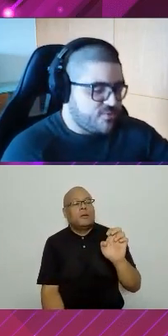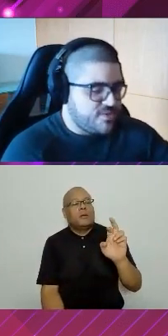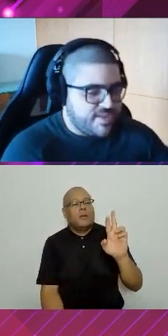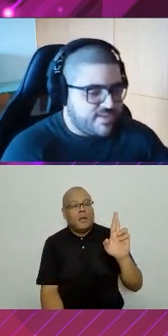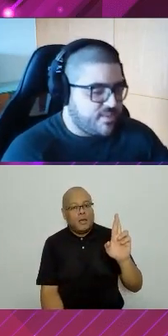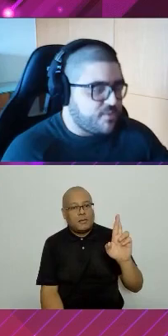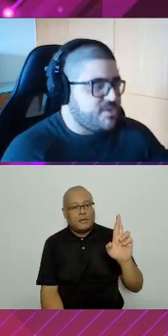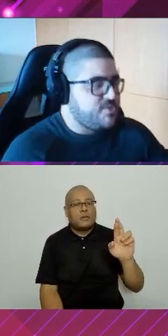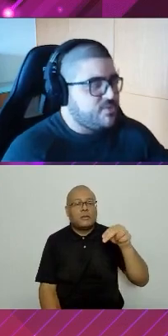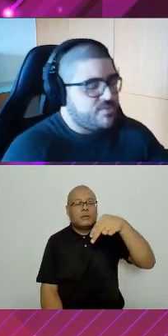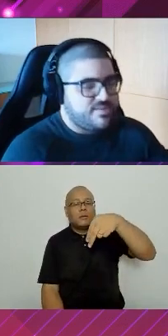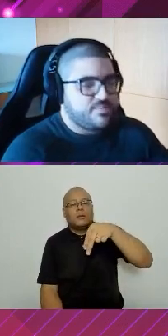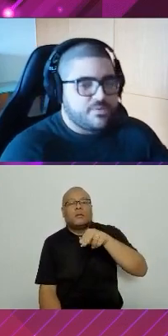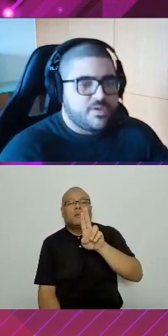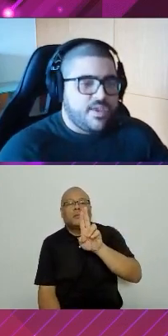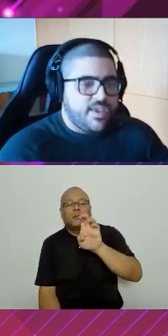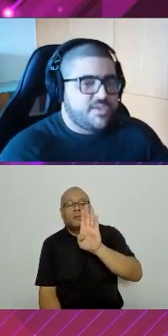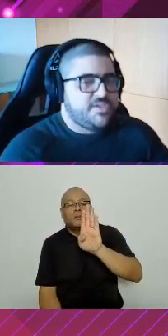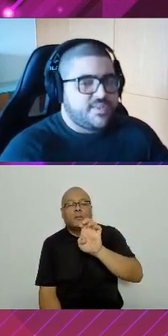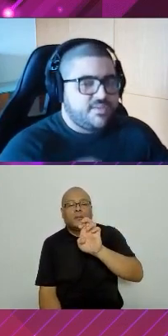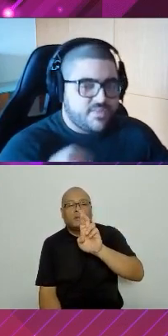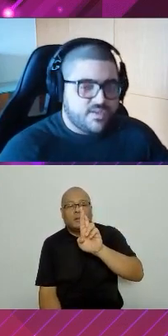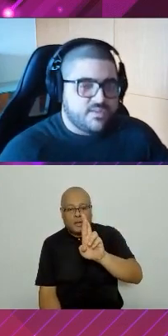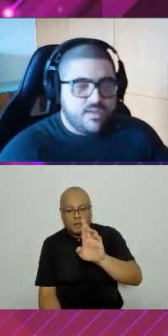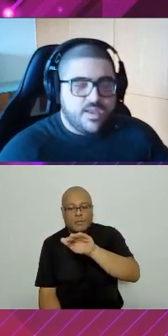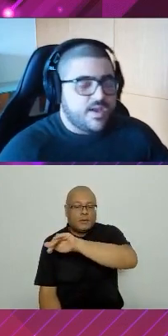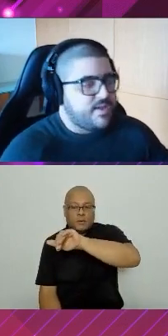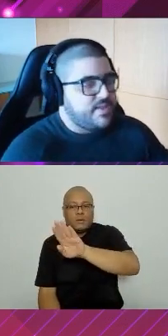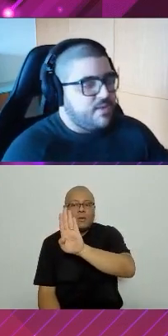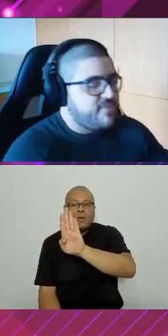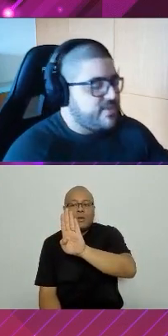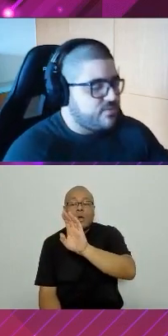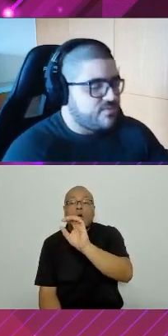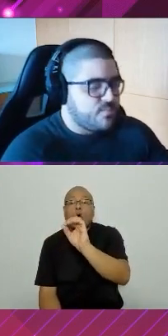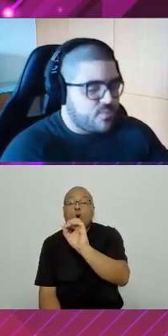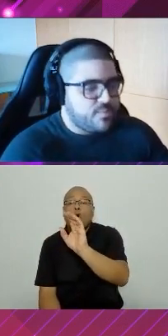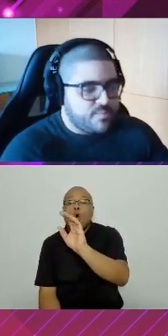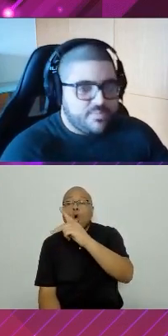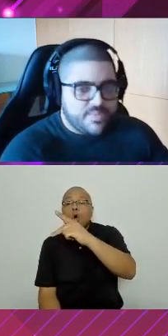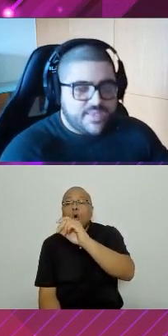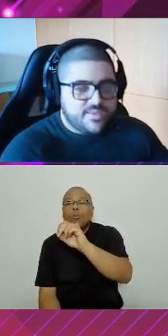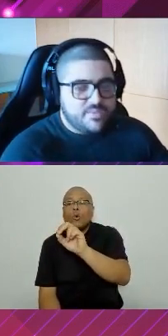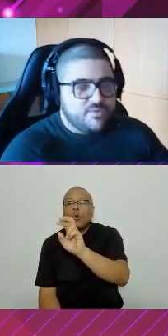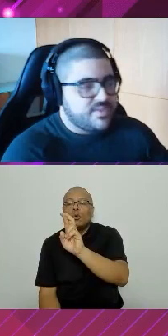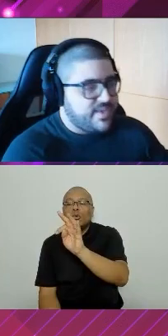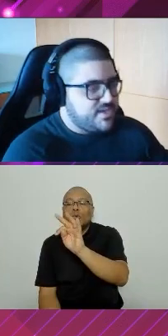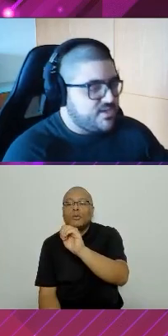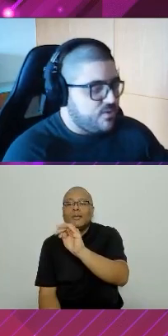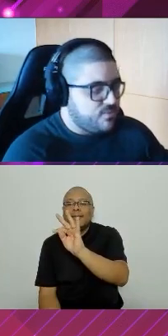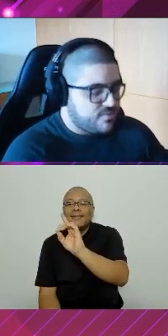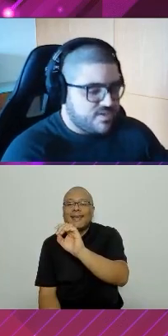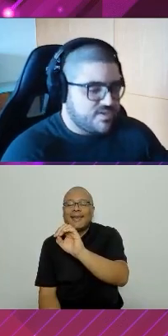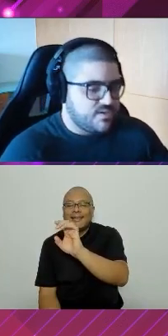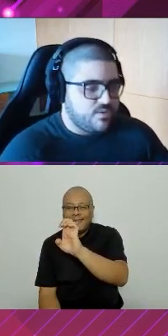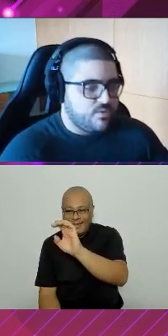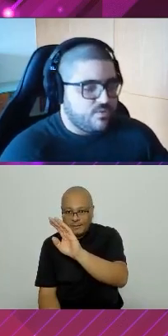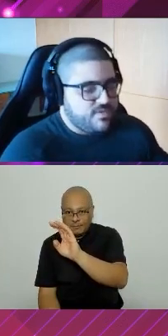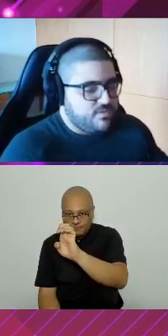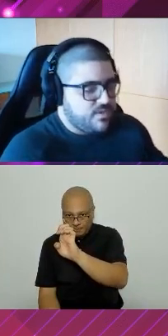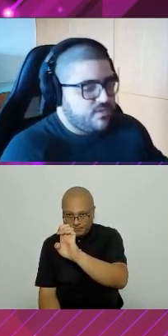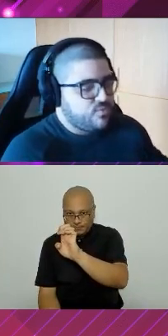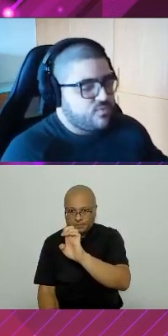meu projeto de oportunidades, para continuar no exemplo que a gente já estava dando. Cada um vai ter o seu próprio pipeline de build test, ou seja,